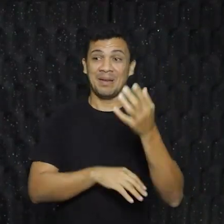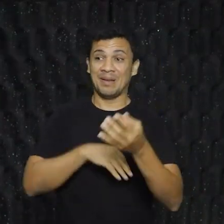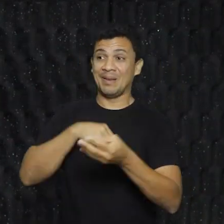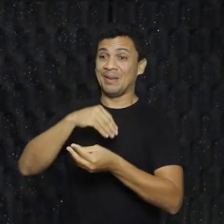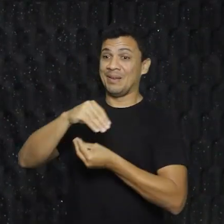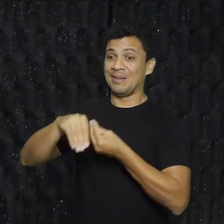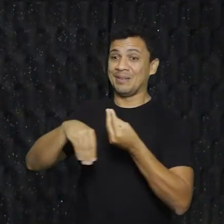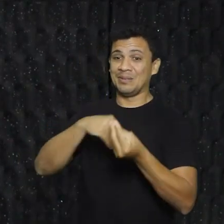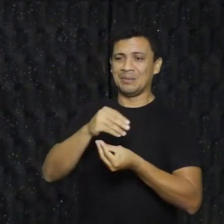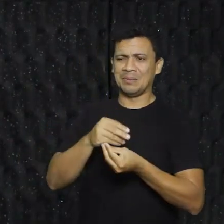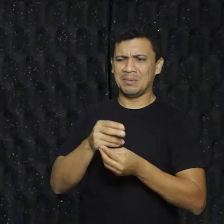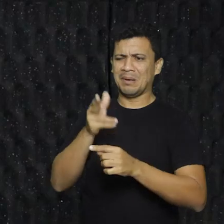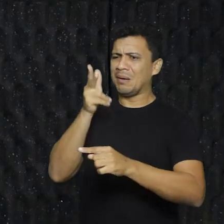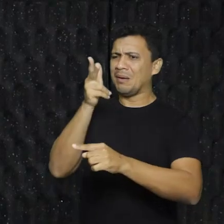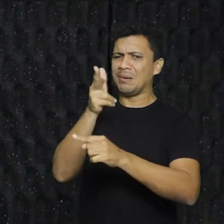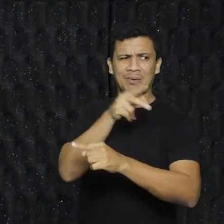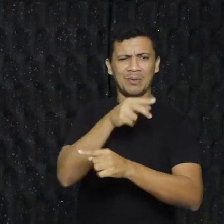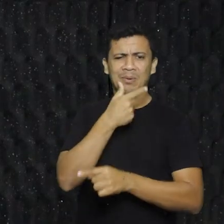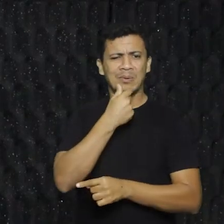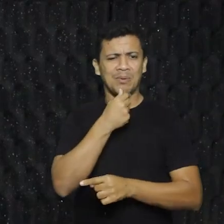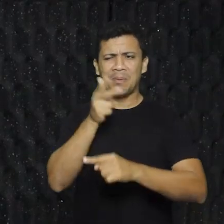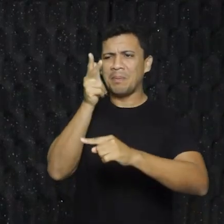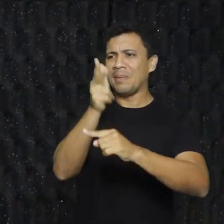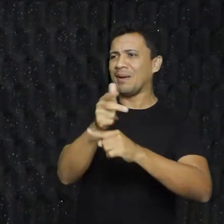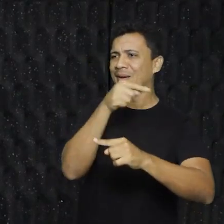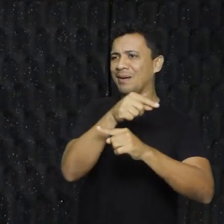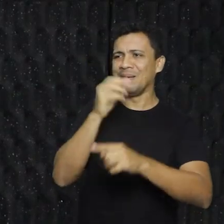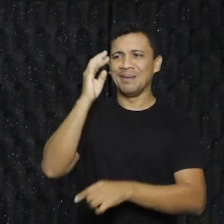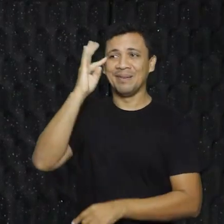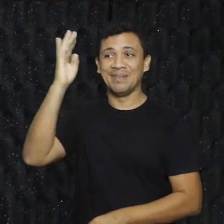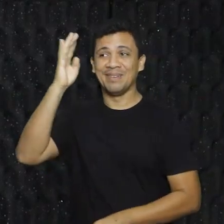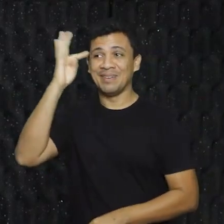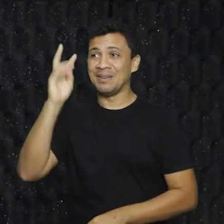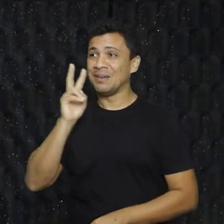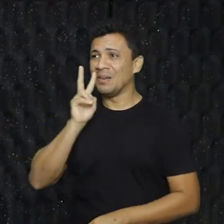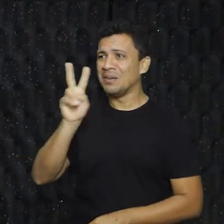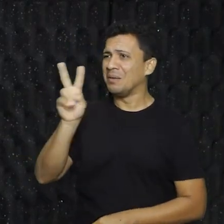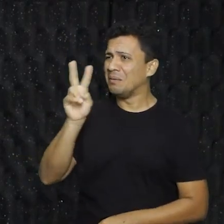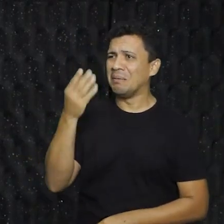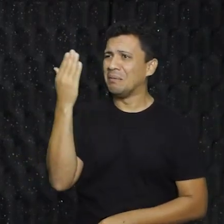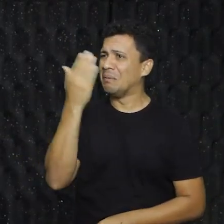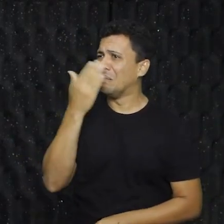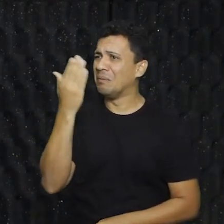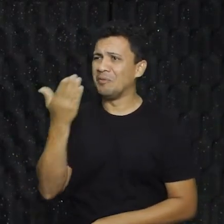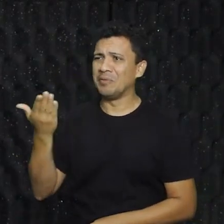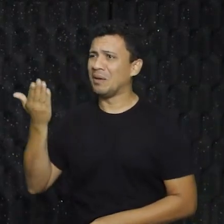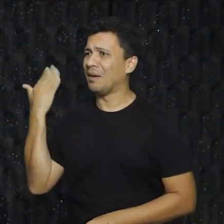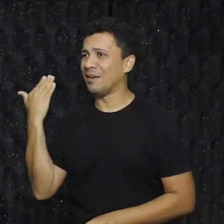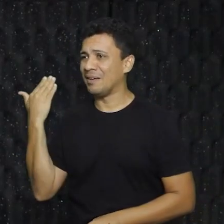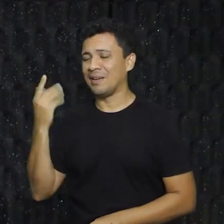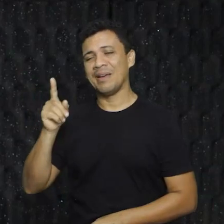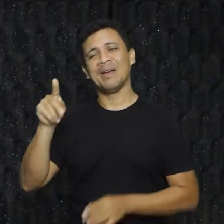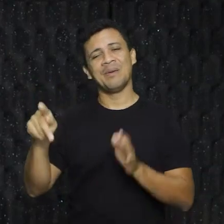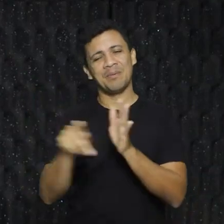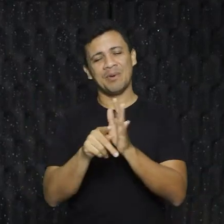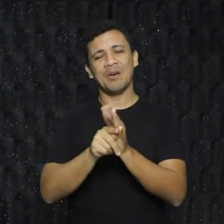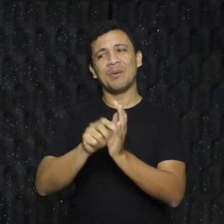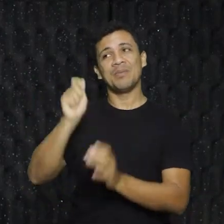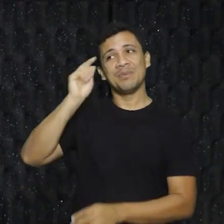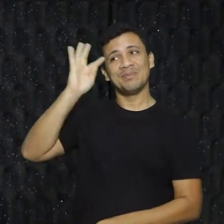O meu câmera está olhando aqui e viajando junto. Por quê? Porque ele começou a ver coisas que ele não estava vendo antes. Isso é o surrealismo